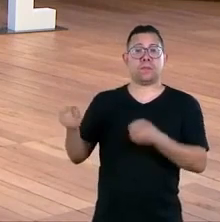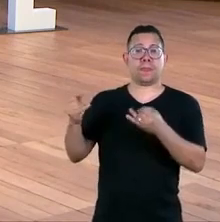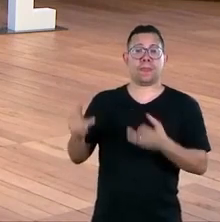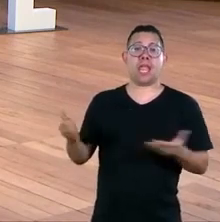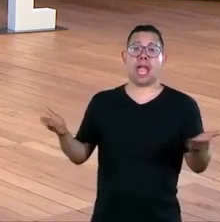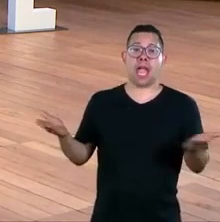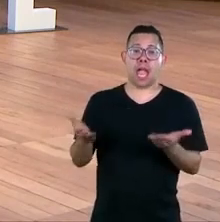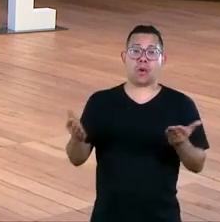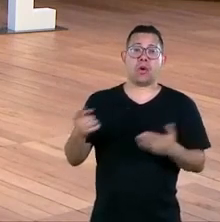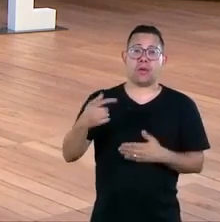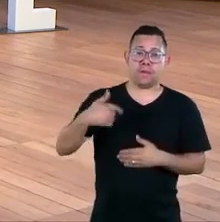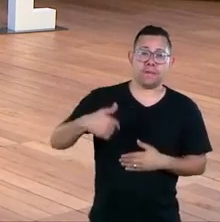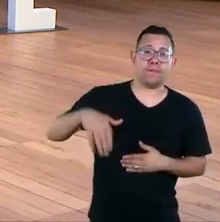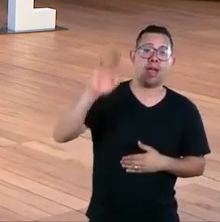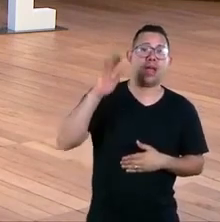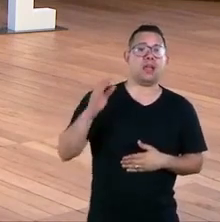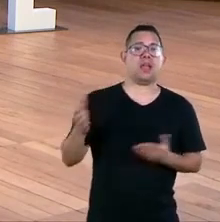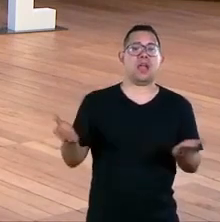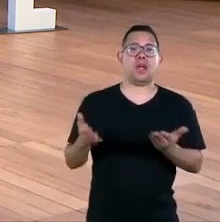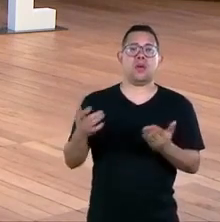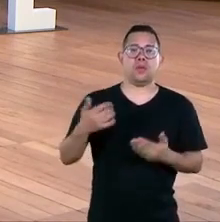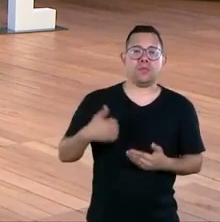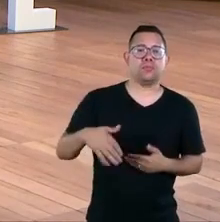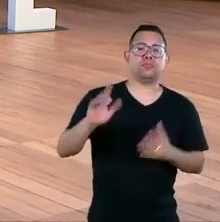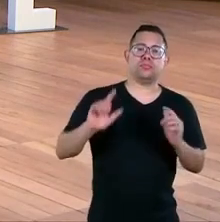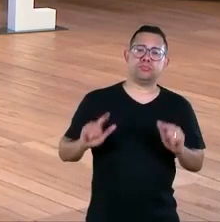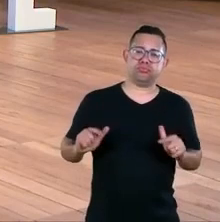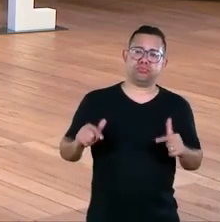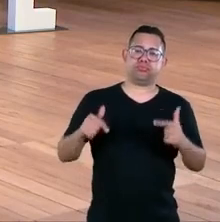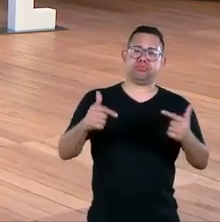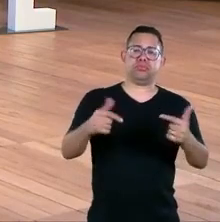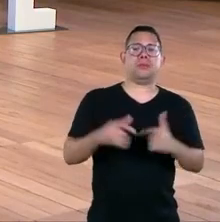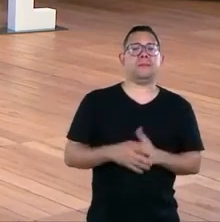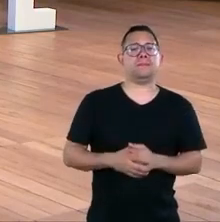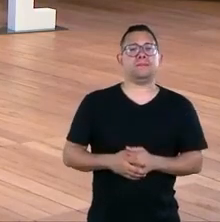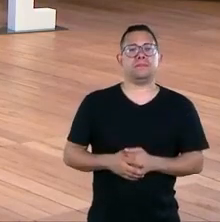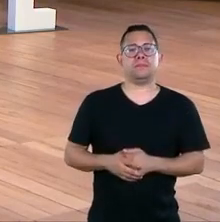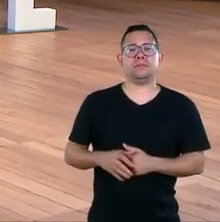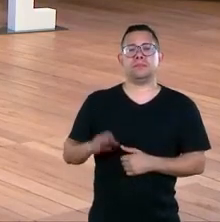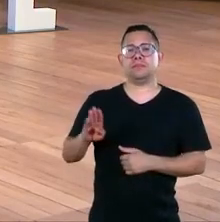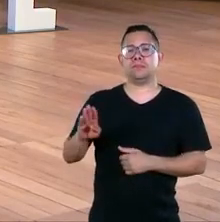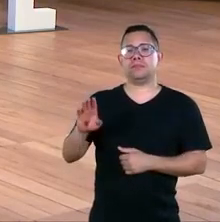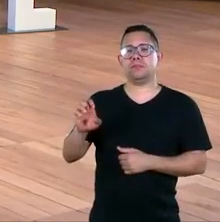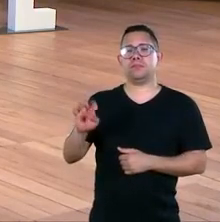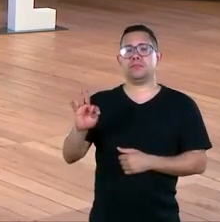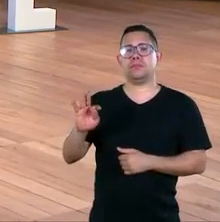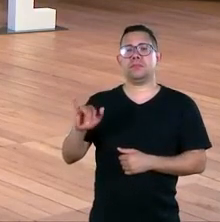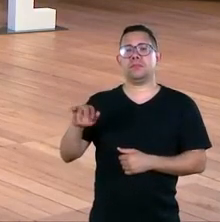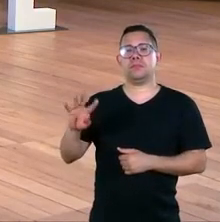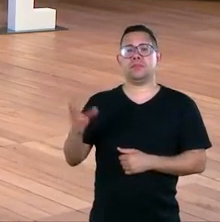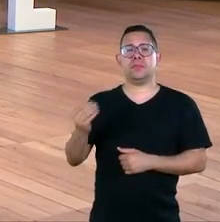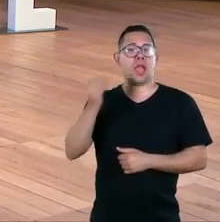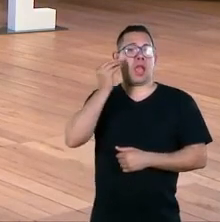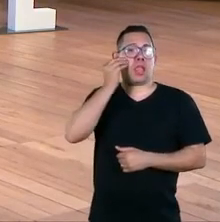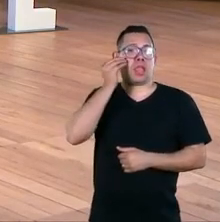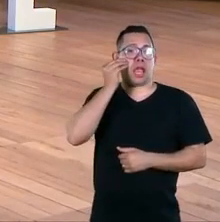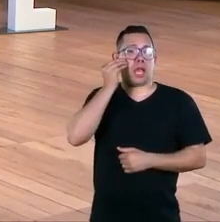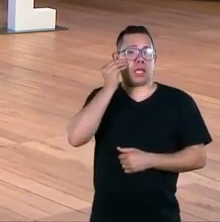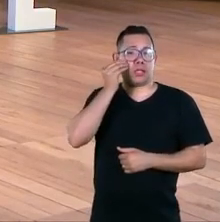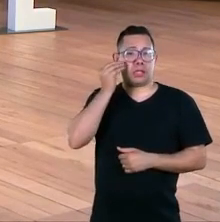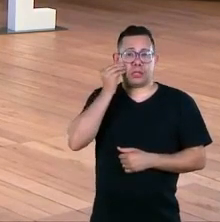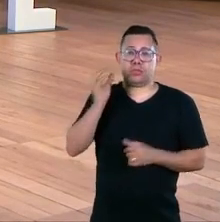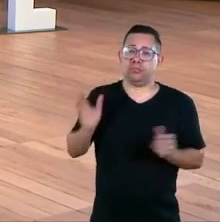vocês agora é com vocês é isso a luta dele foi para tentar nos tirar do mapa da fome acho que ele viveu para ver isso